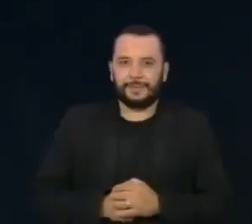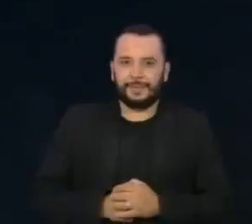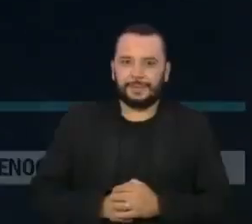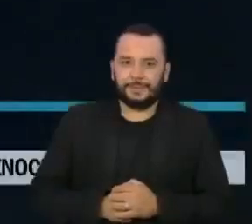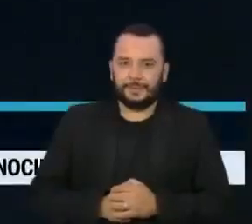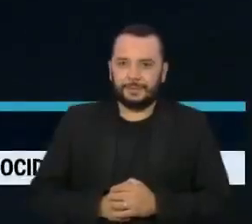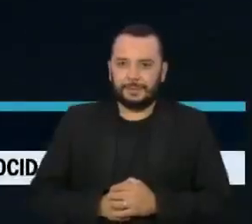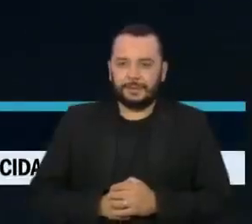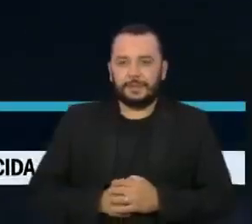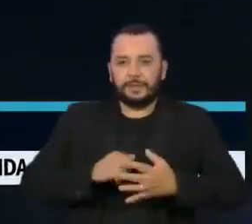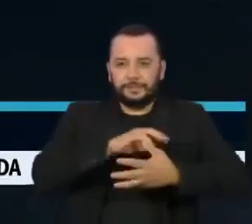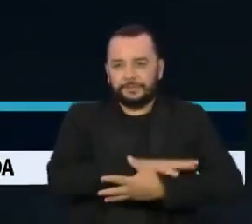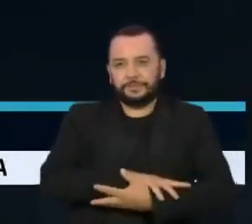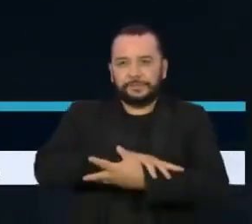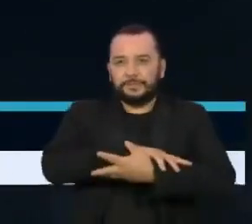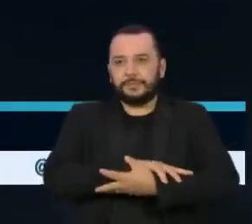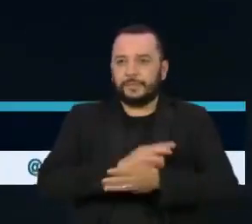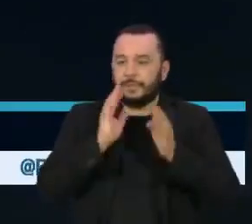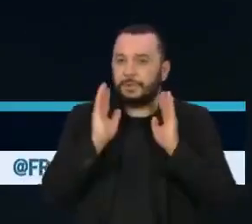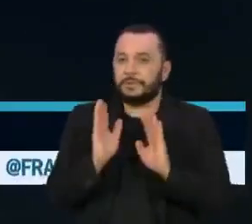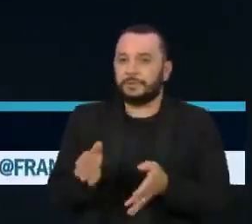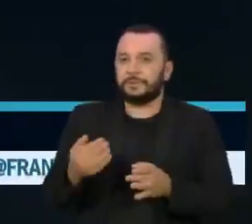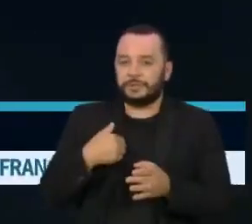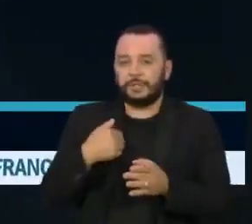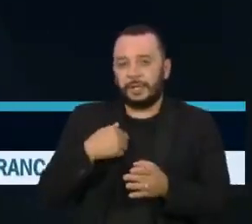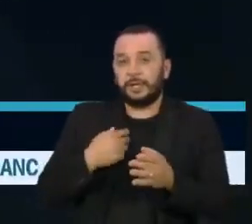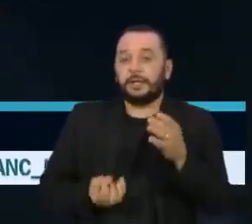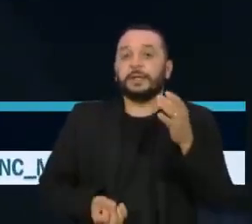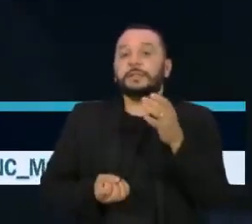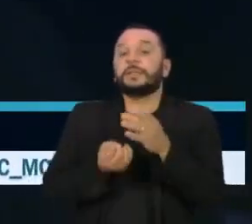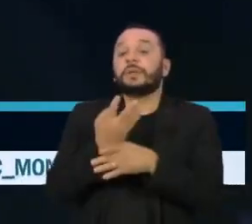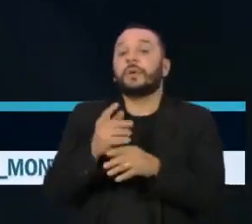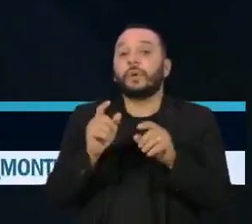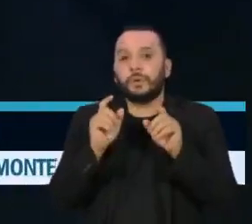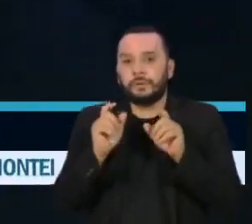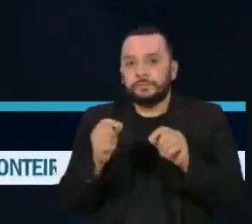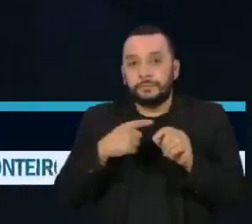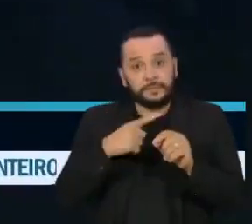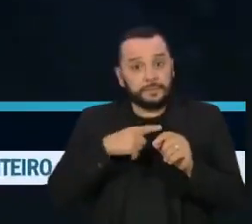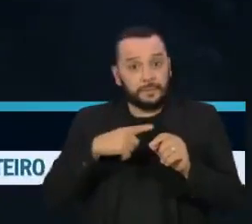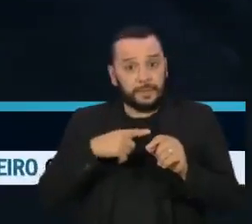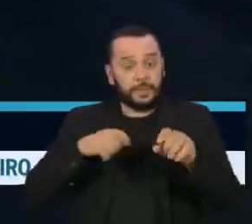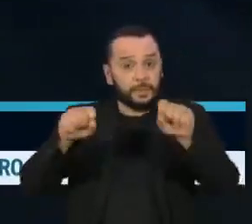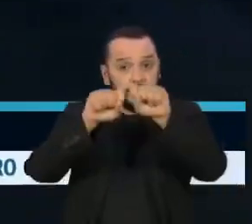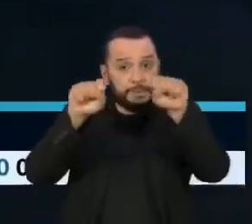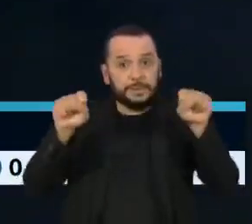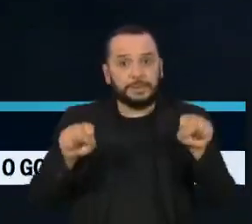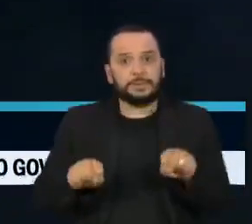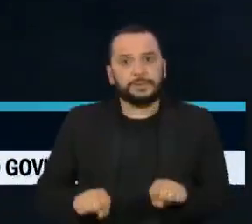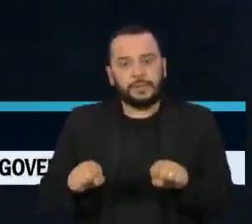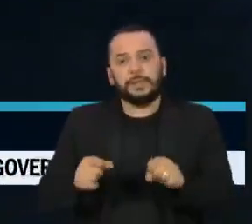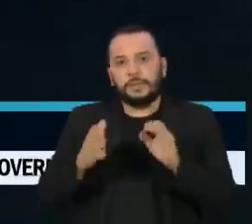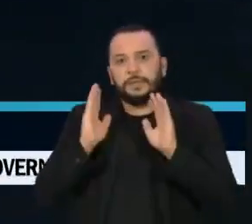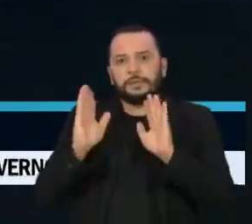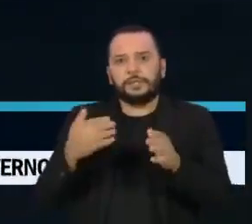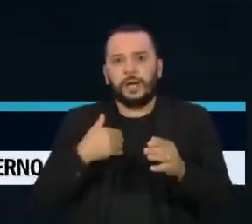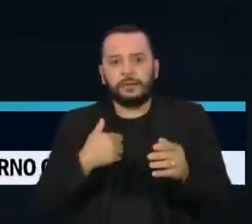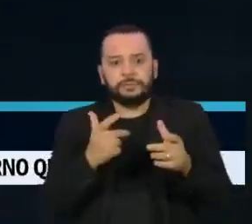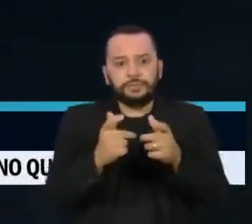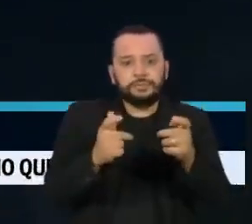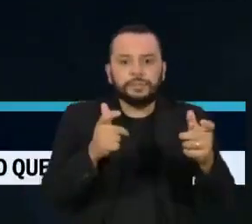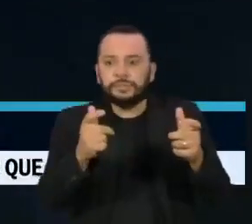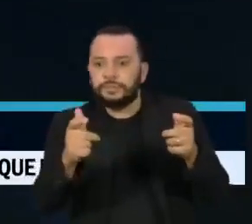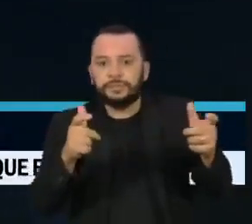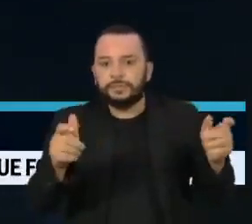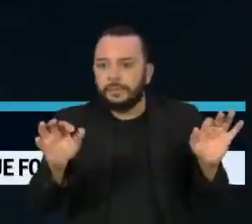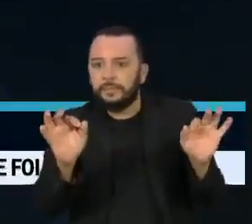A União Europeia está finalizando um certificado digital de imunização que promete facilitar a circulação pelo bloco. E a Espanha